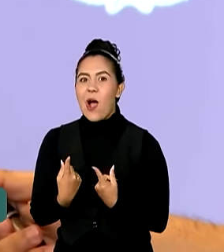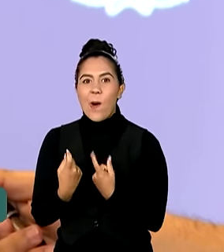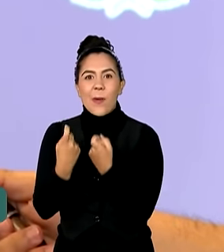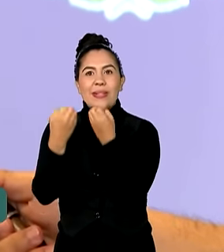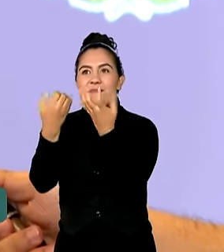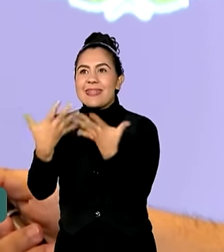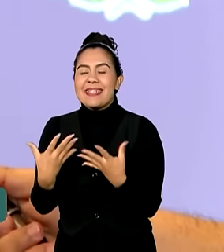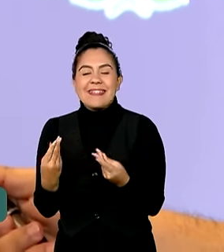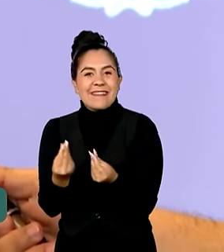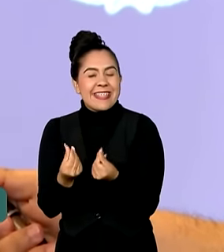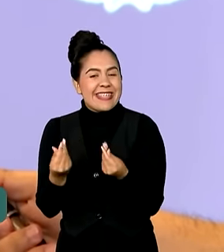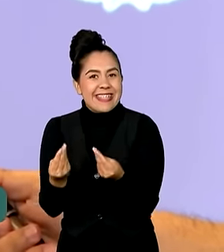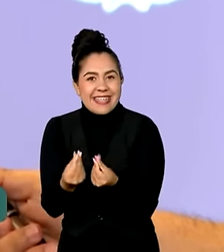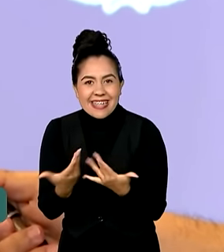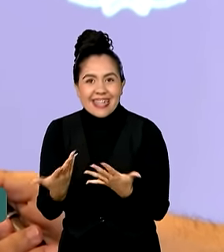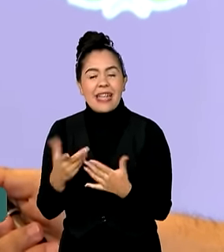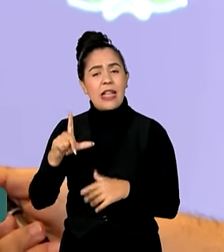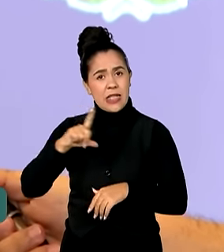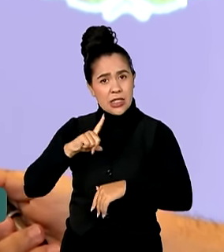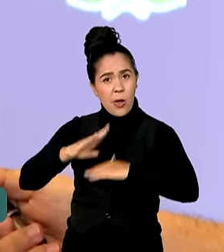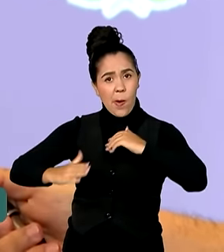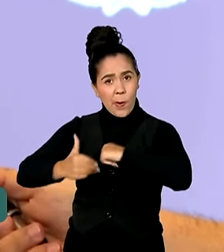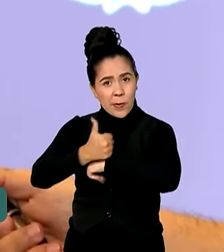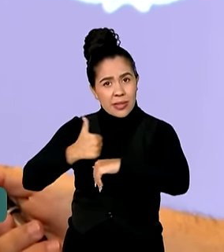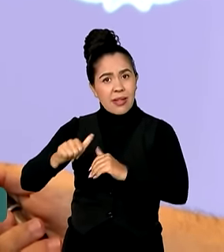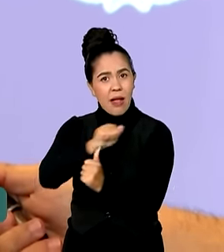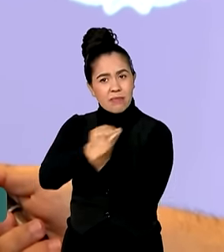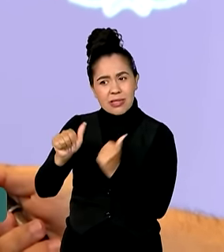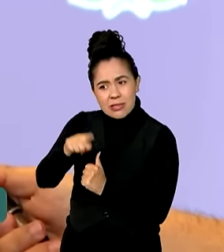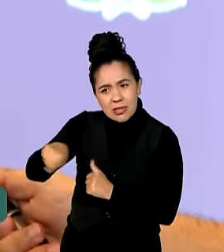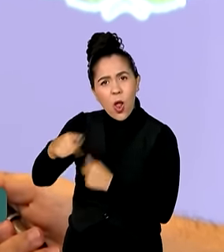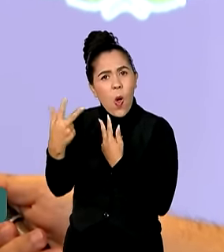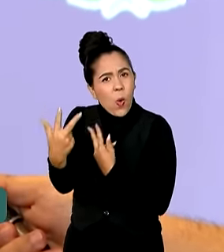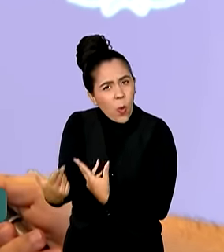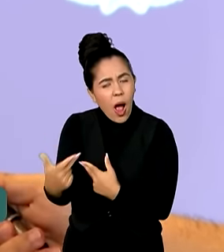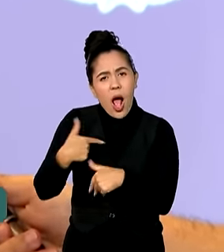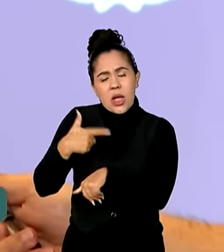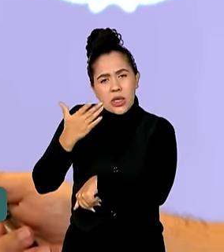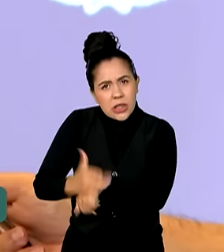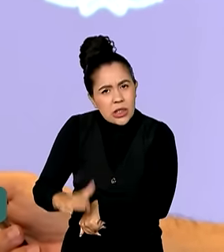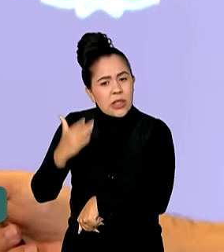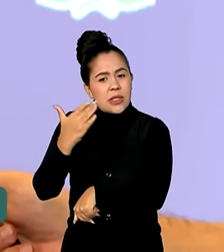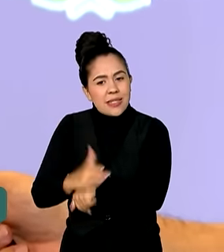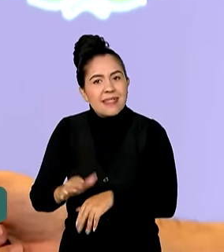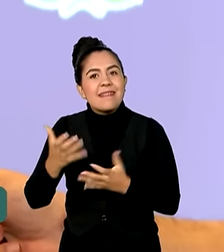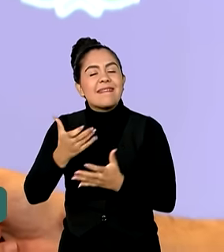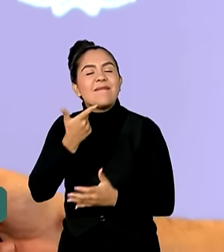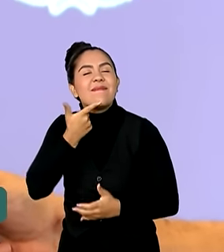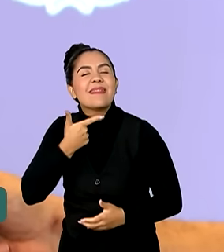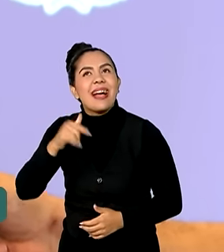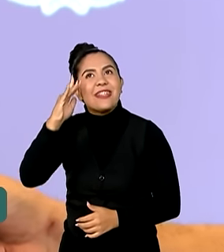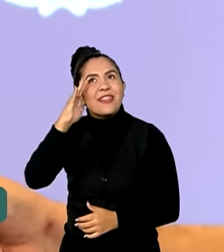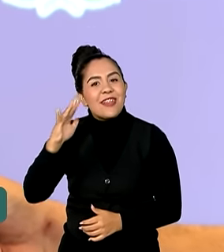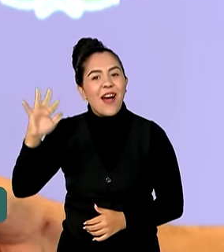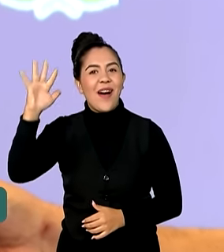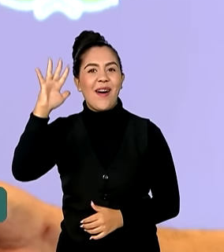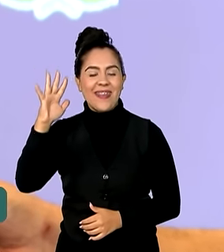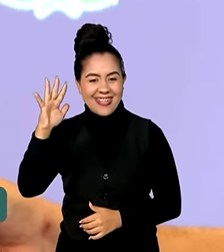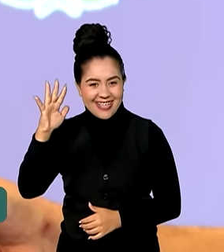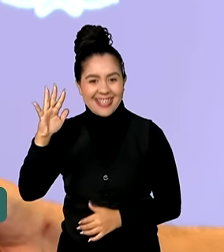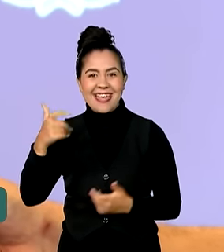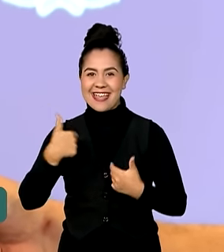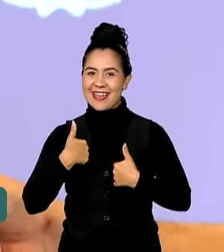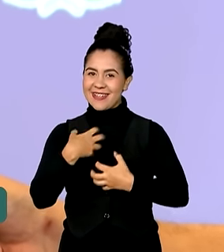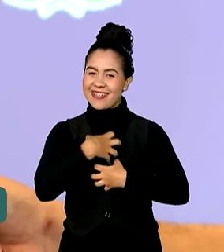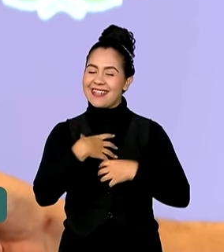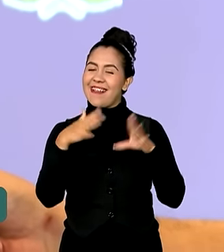que ali estavam as atletas também que treinaram, estavam em busca dos seus sonhos. E eu tive